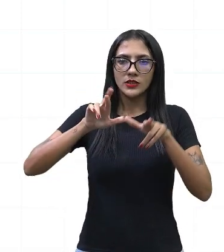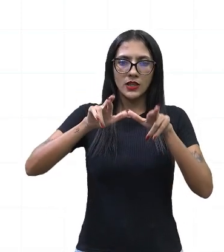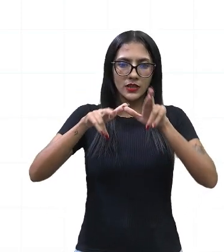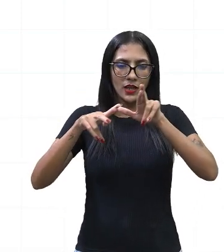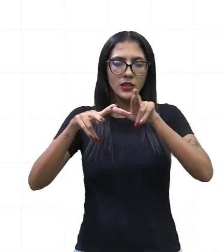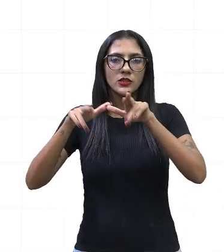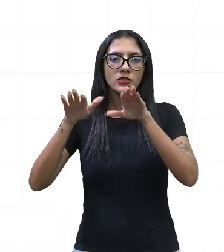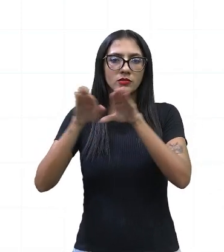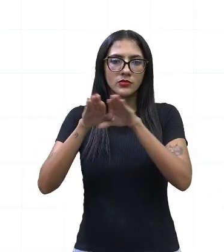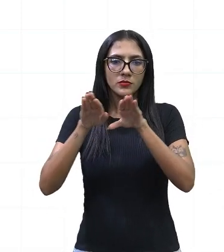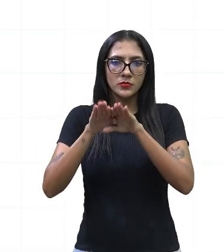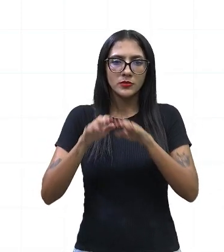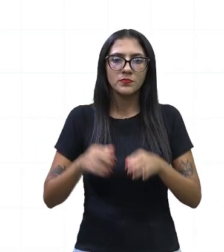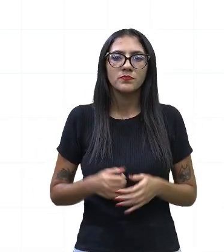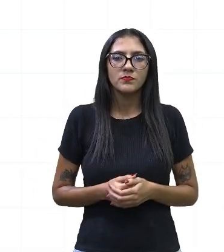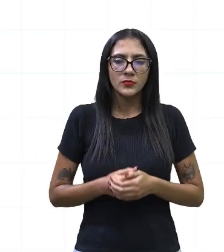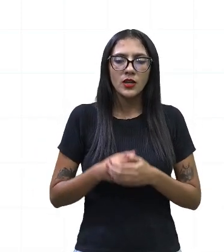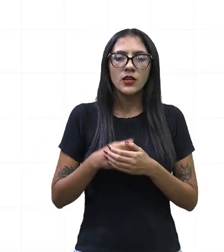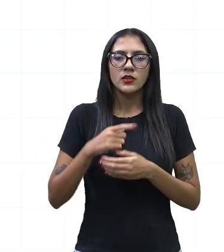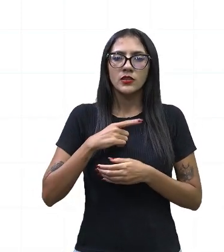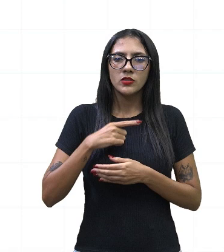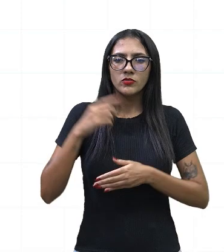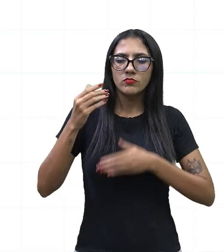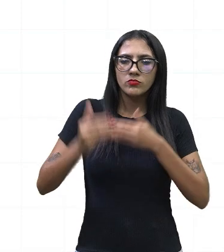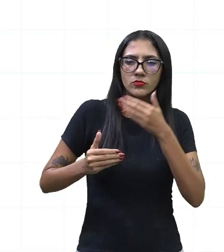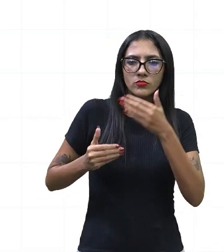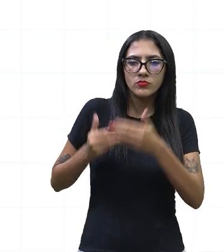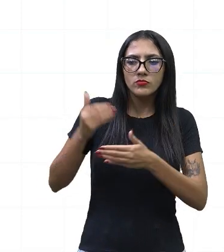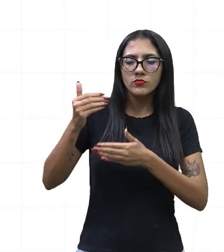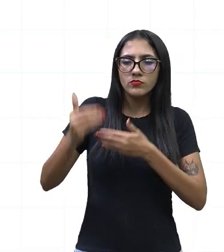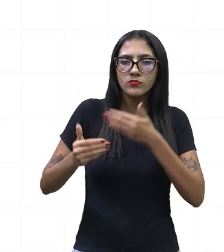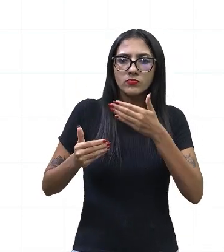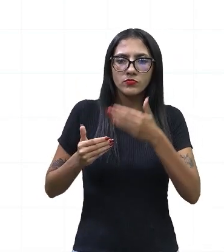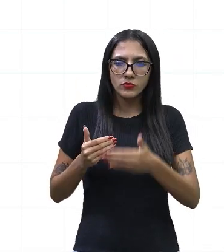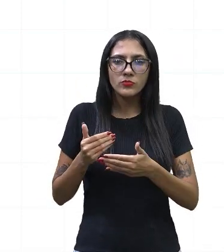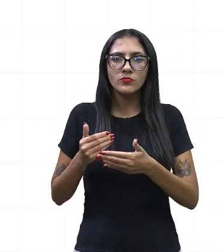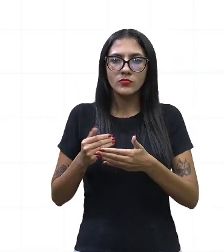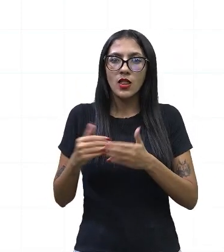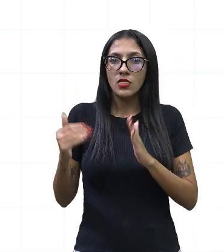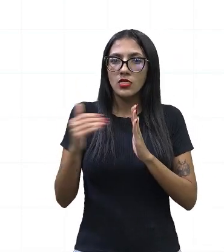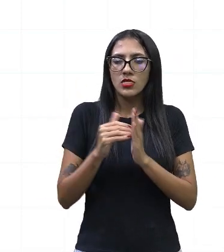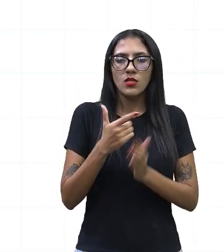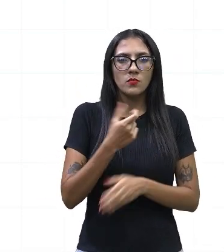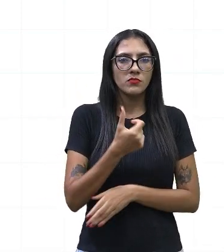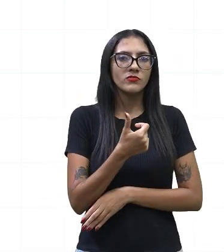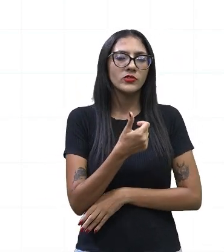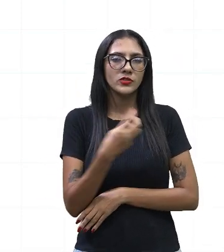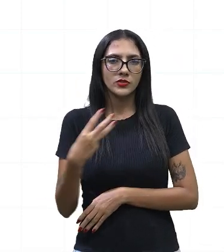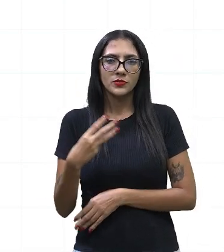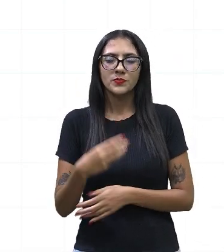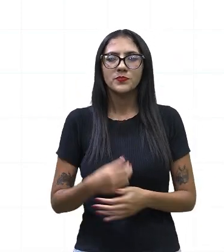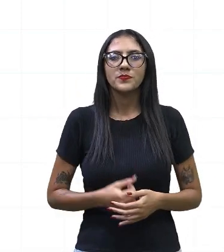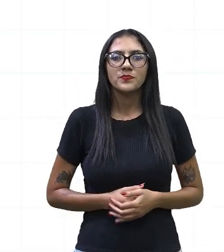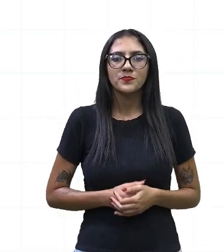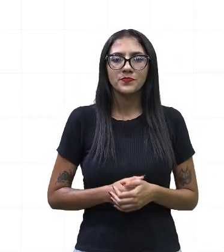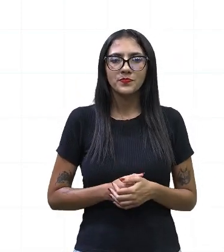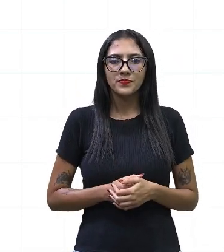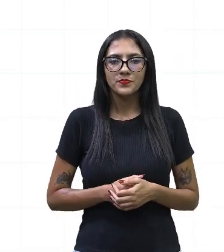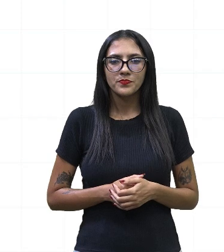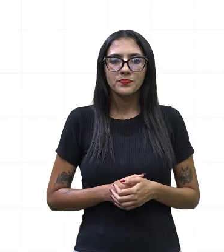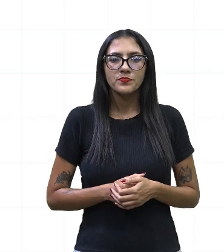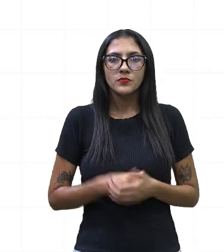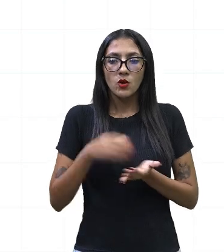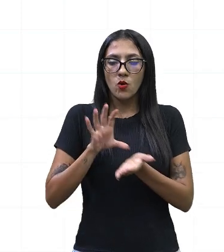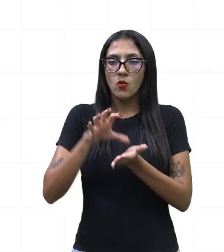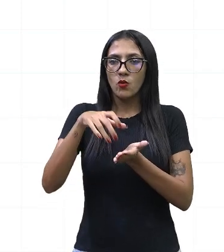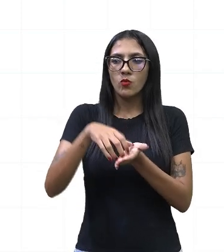e foi ocorrendo aí pouco a pouco até o seu auge no ano de 2023. Na Secretaria de Meio Ambiente e